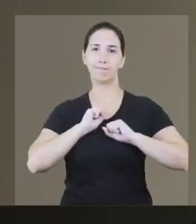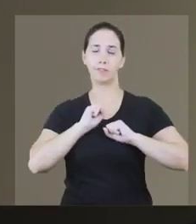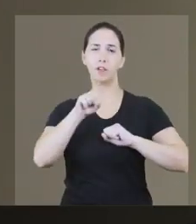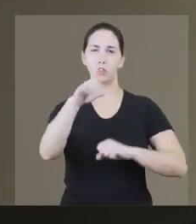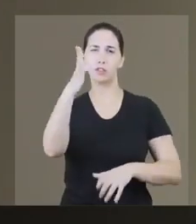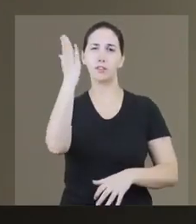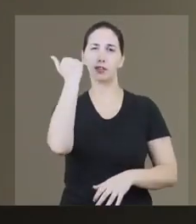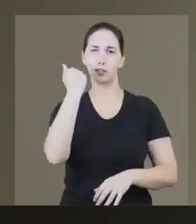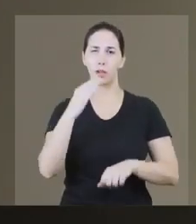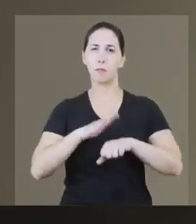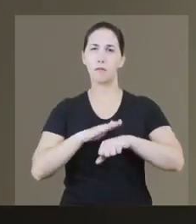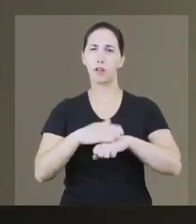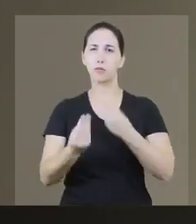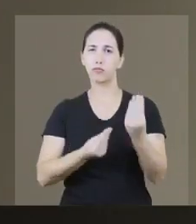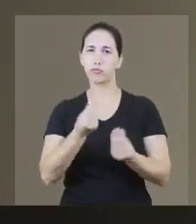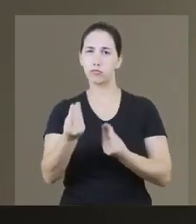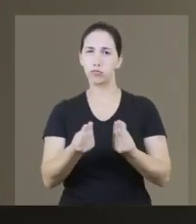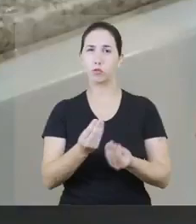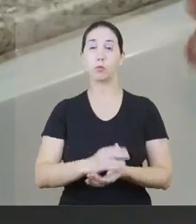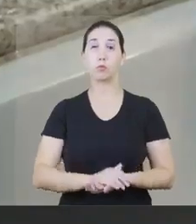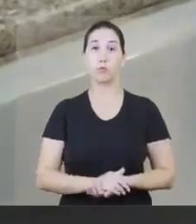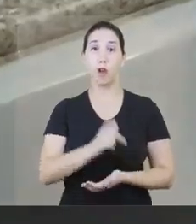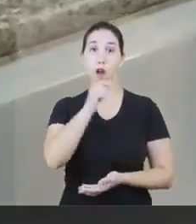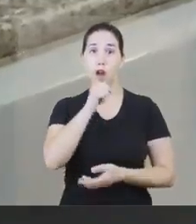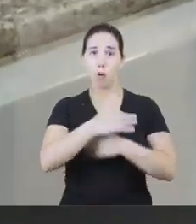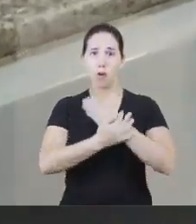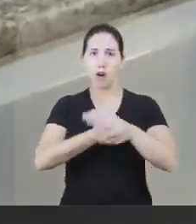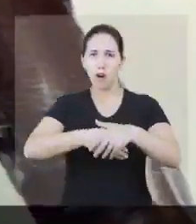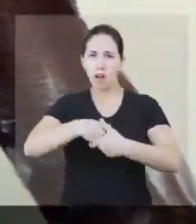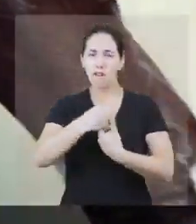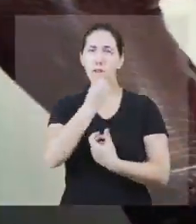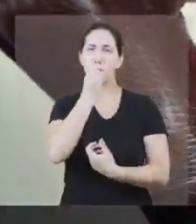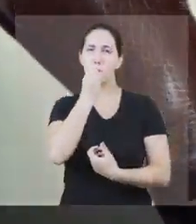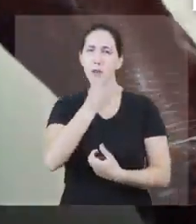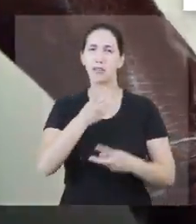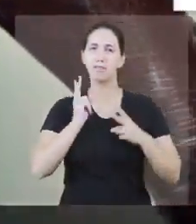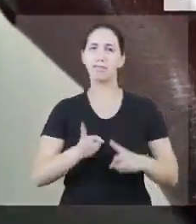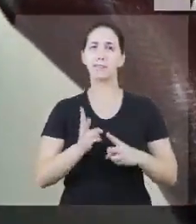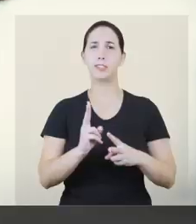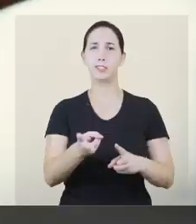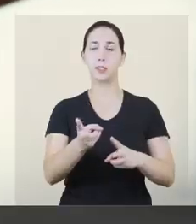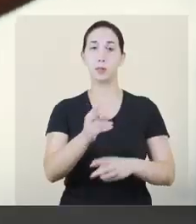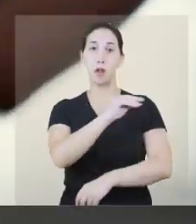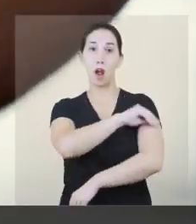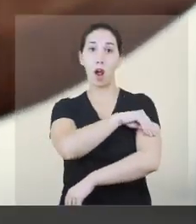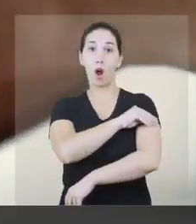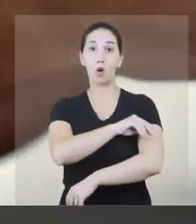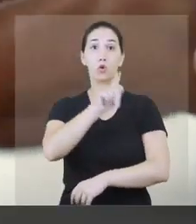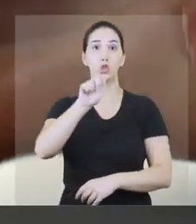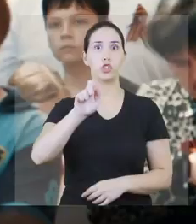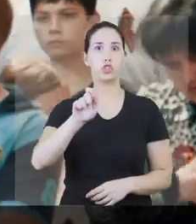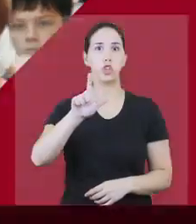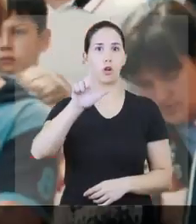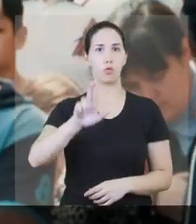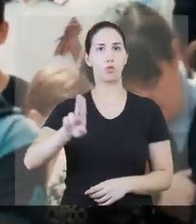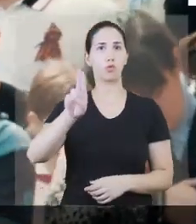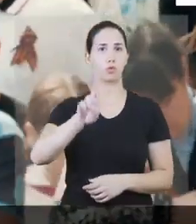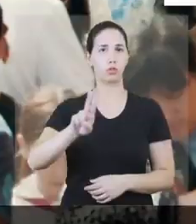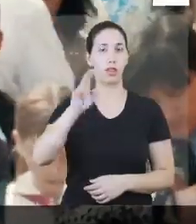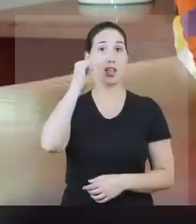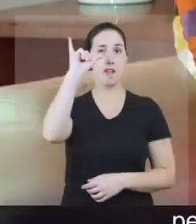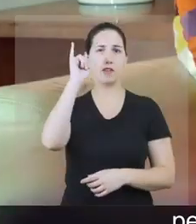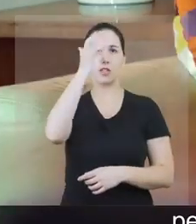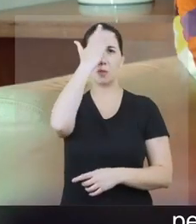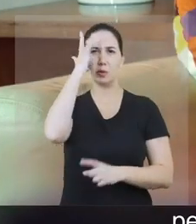Você já sabe como fazer a sua parte. Lavar muito bem as mãos, sempre. Usar álcool em gel, evitar